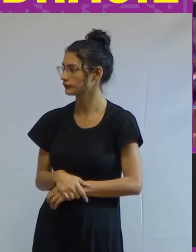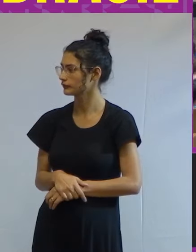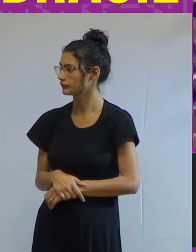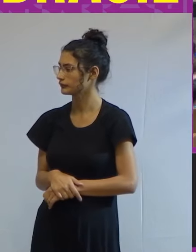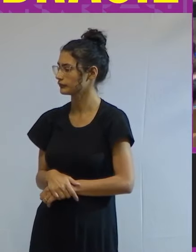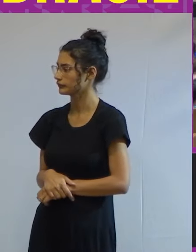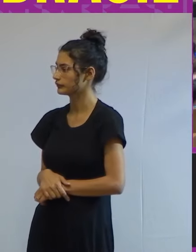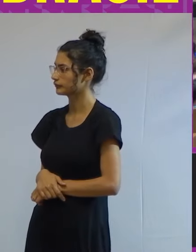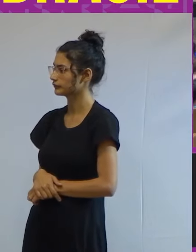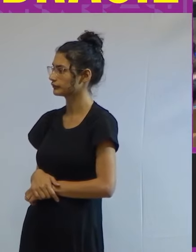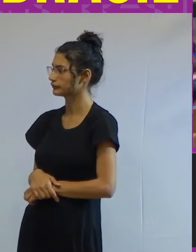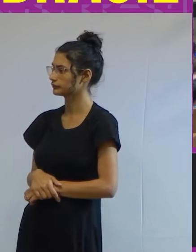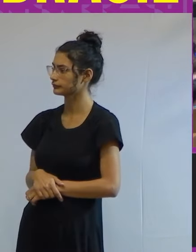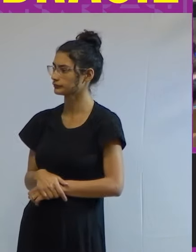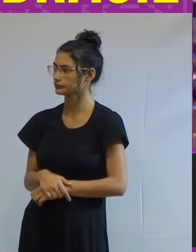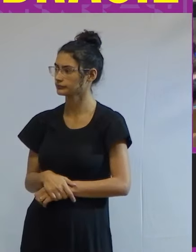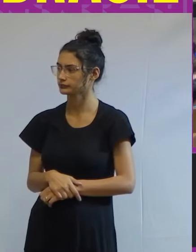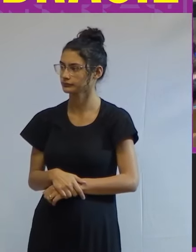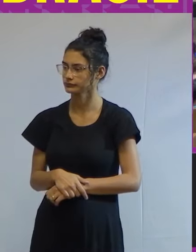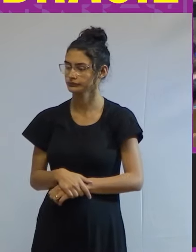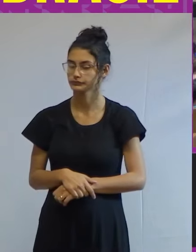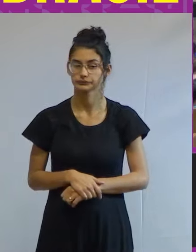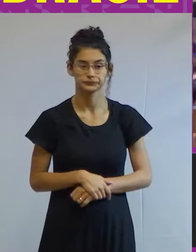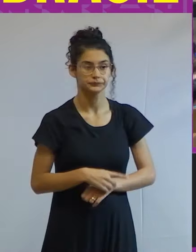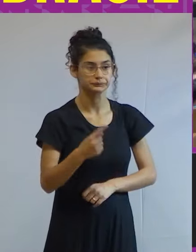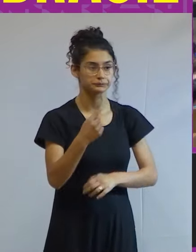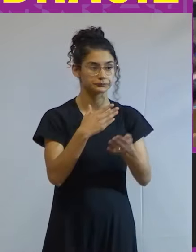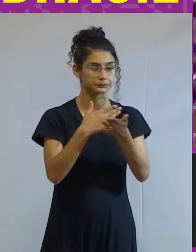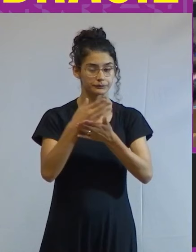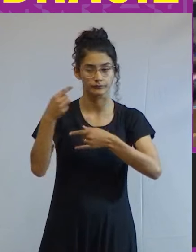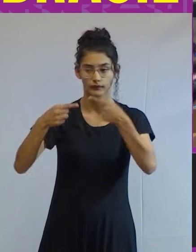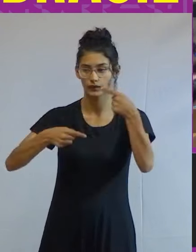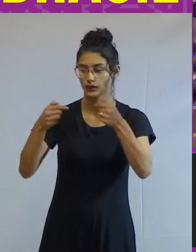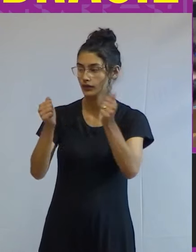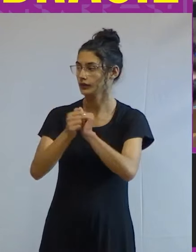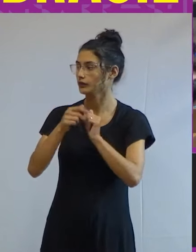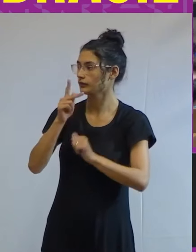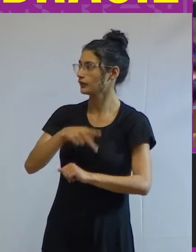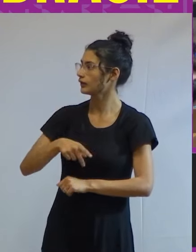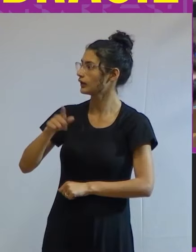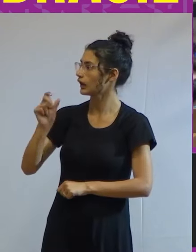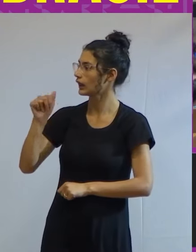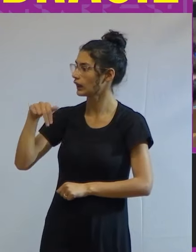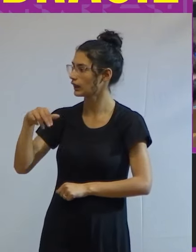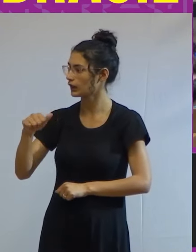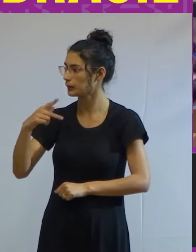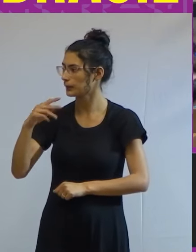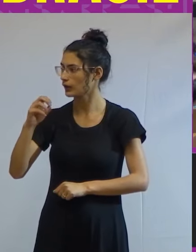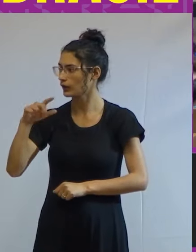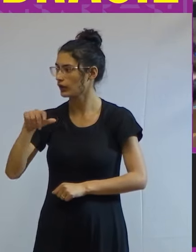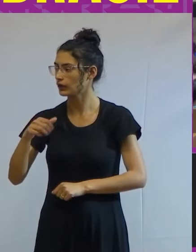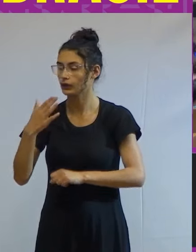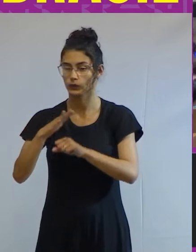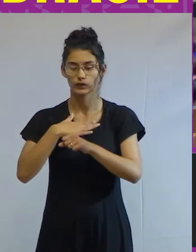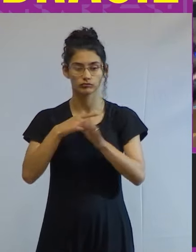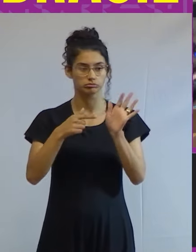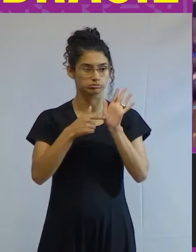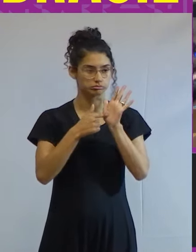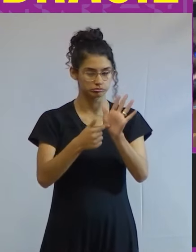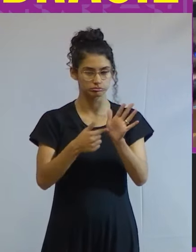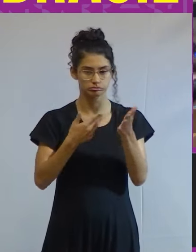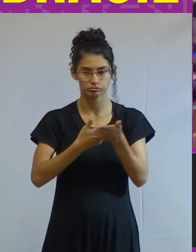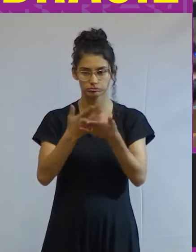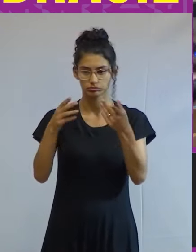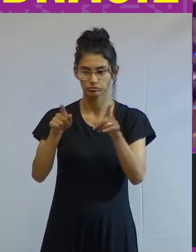Ok, então, nós começamos esse debate com a professora Leda Paulani. Gostaria de apresentar algumas